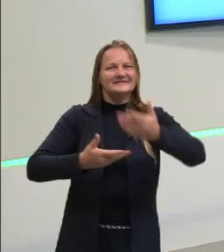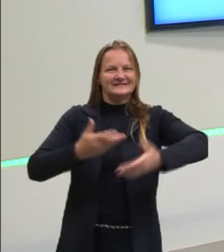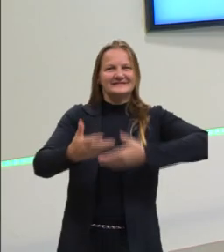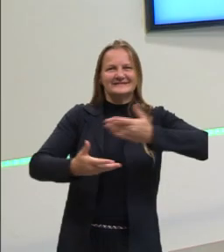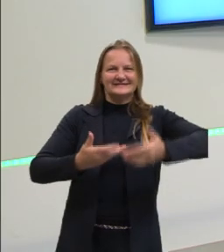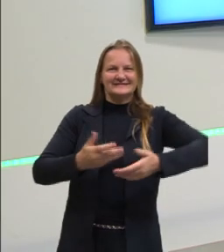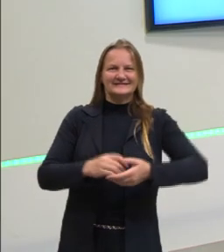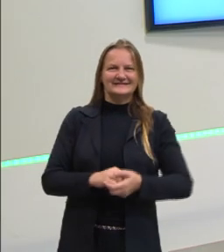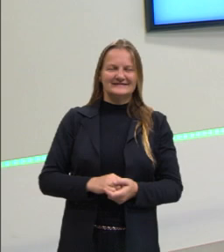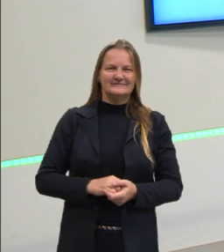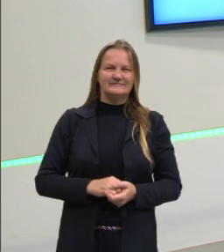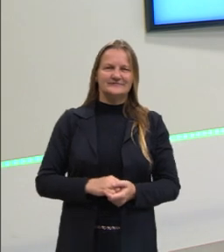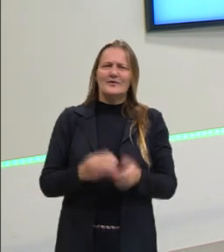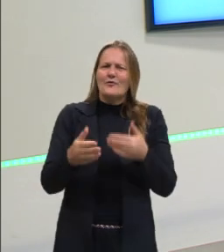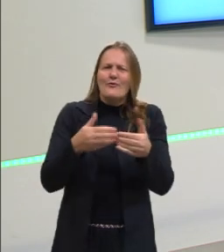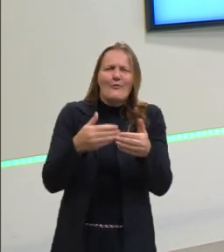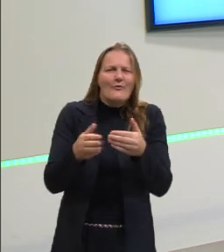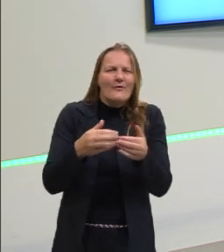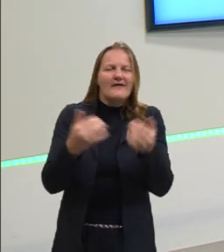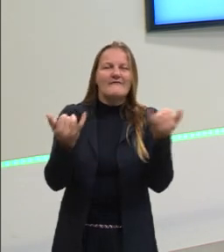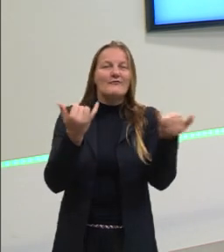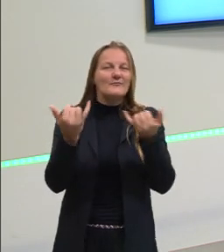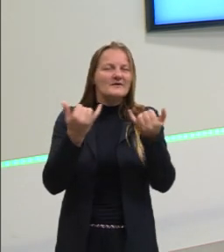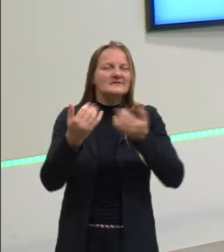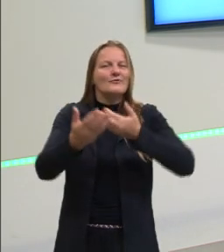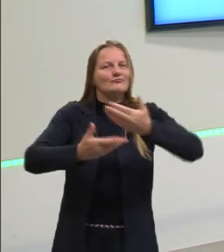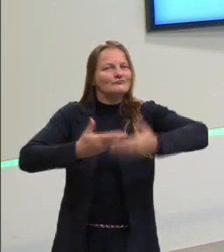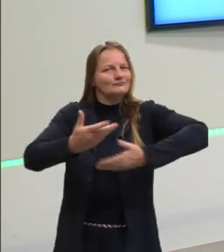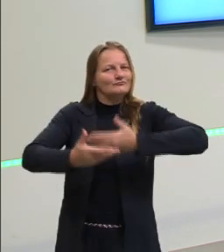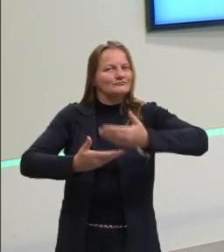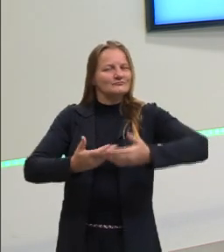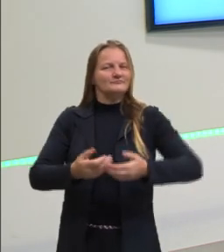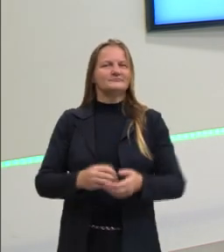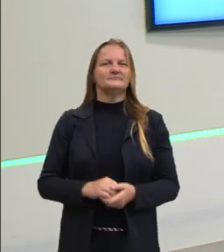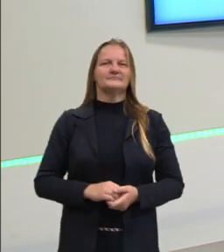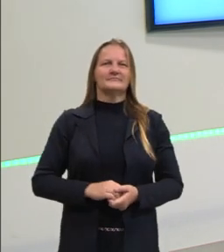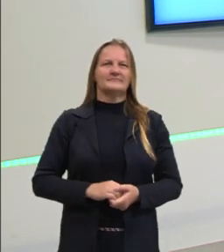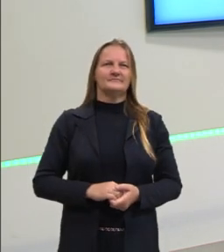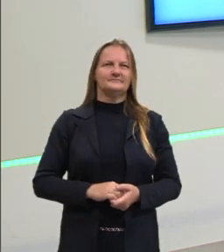qualquer troca e qualquer colaboração.